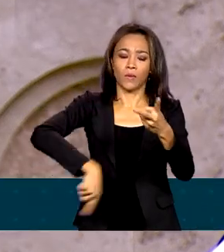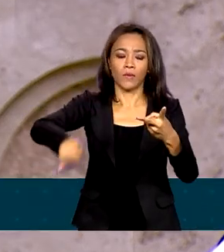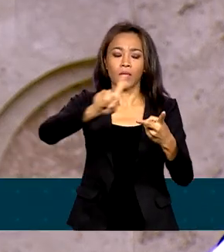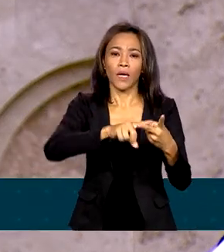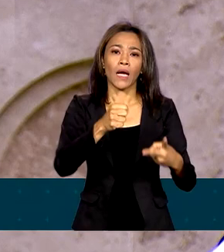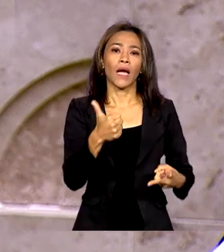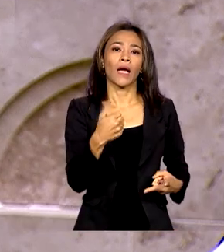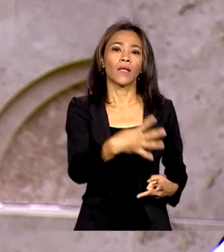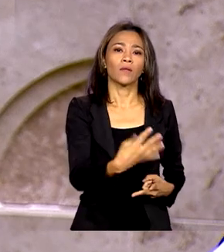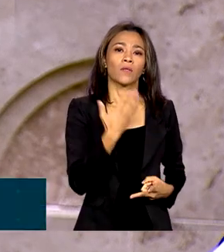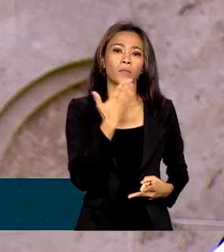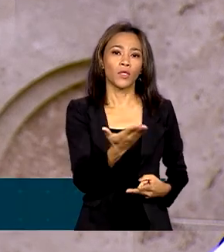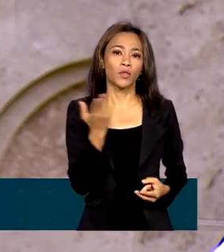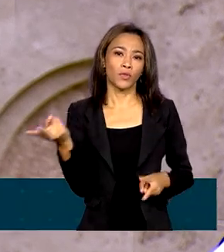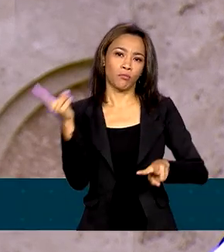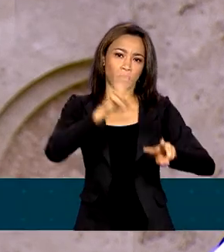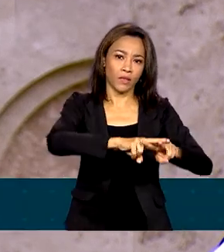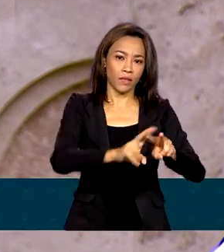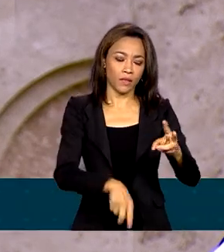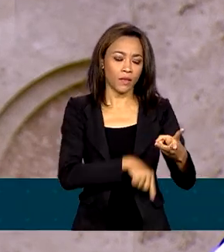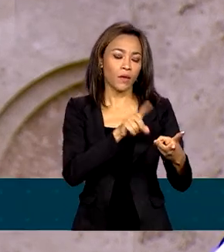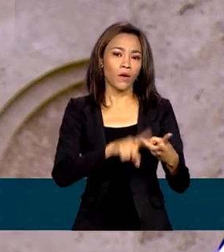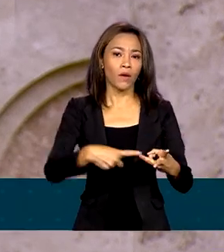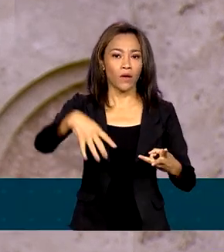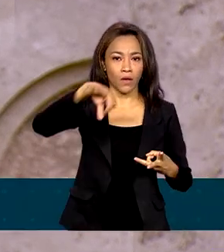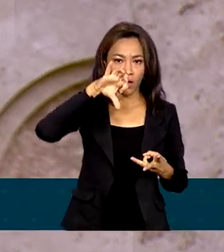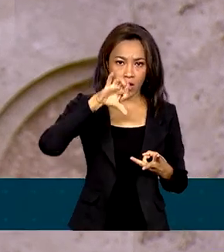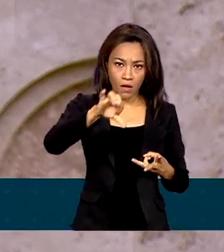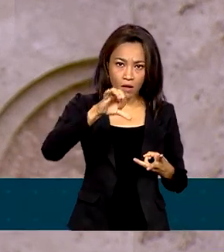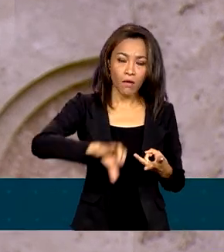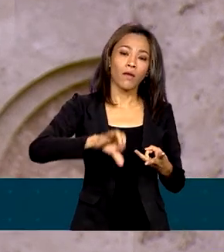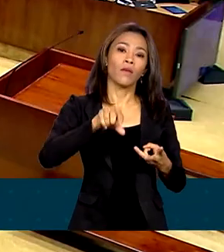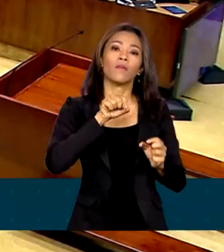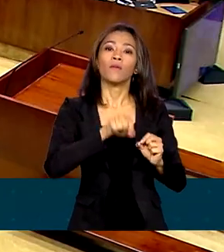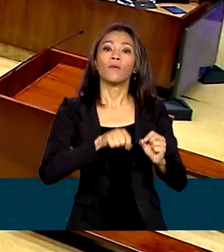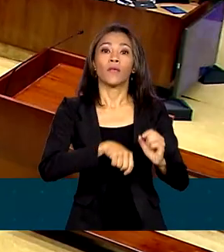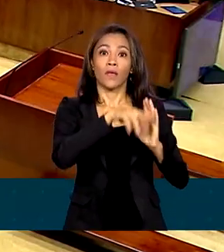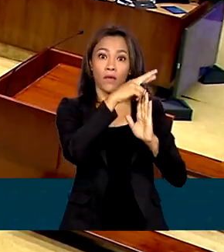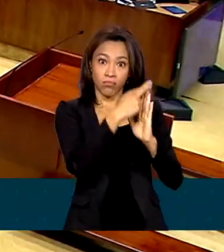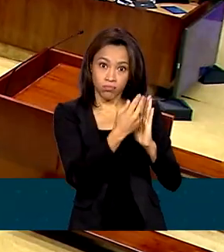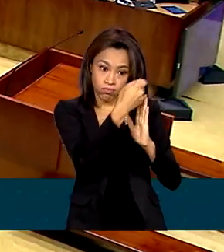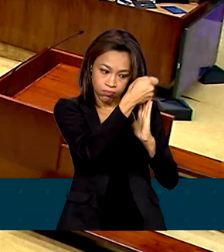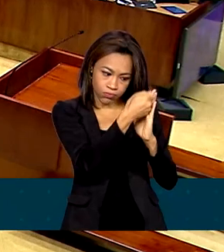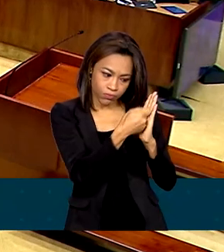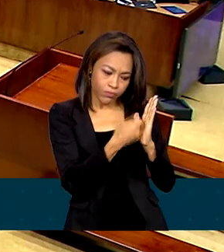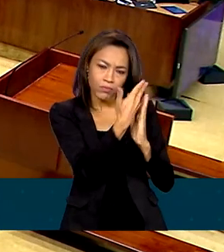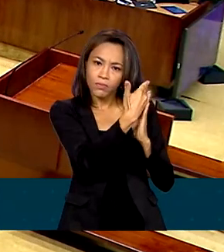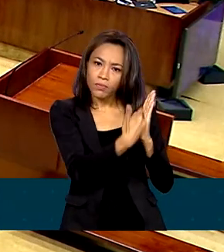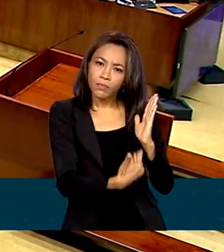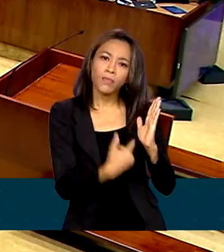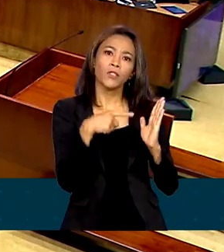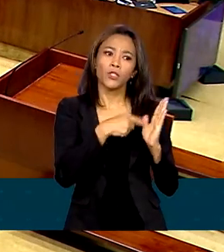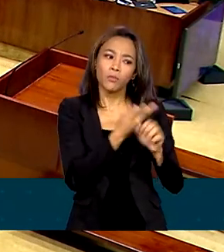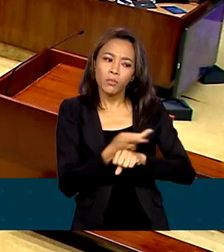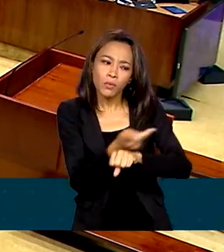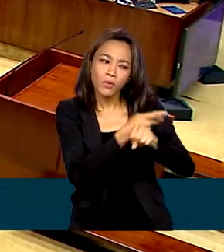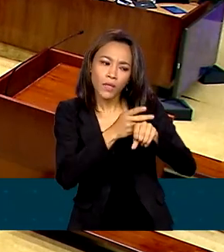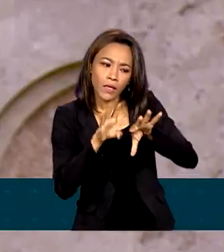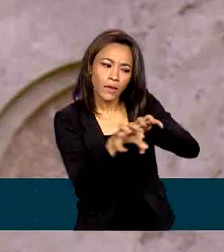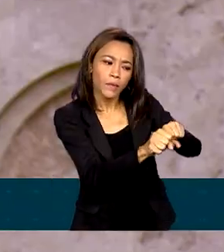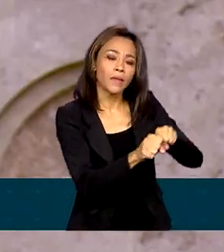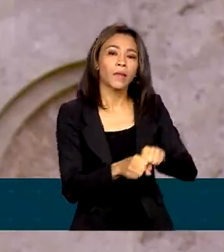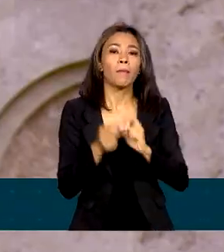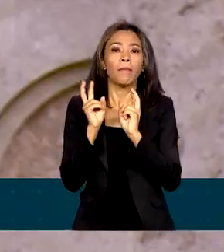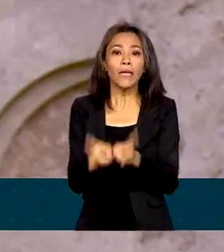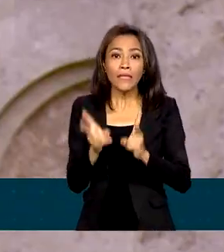de prisão e 9 requerimentos de busca e apreensão. Manter estável a Constituição